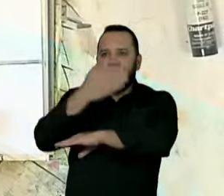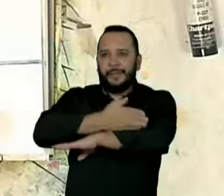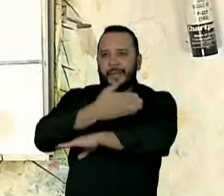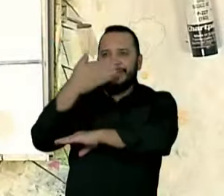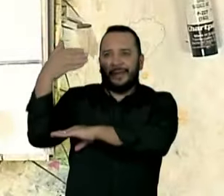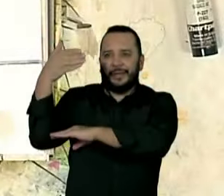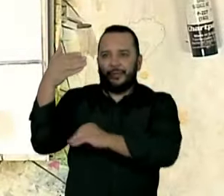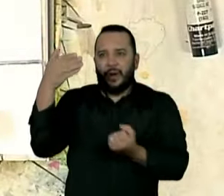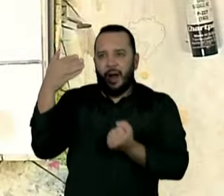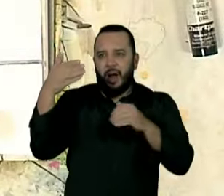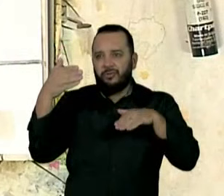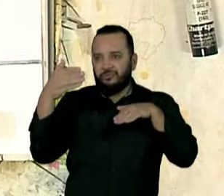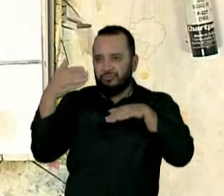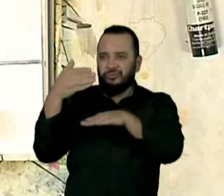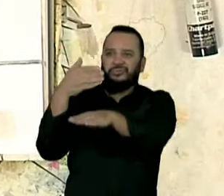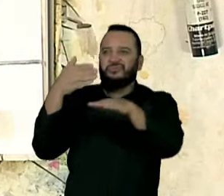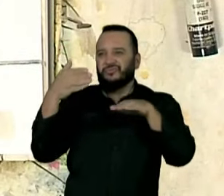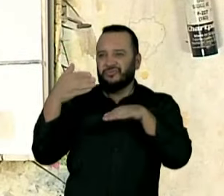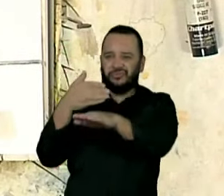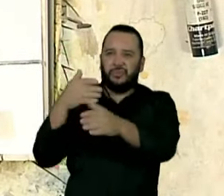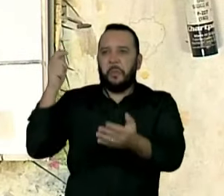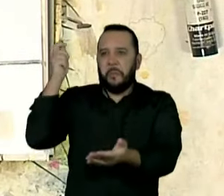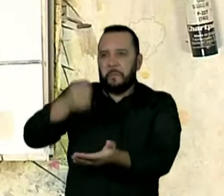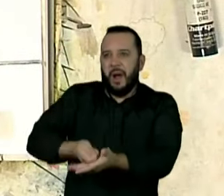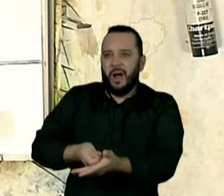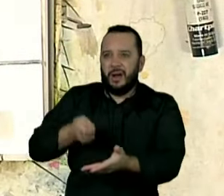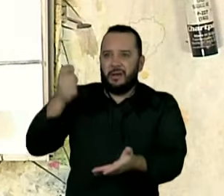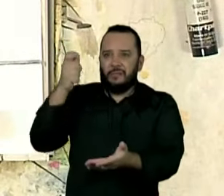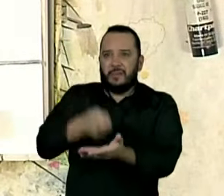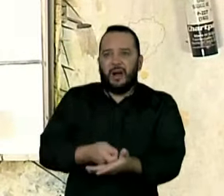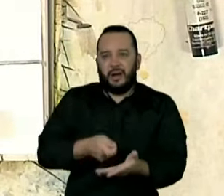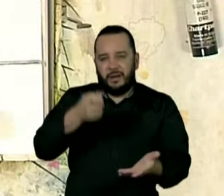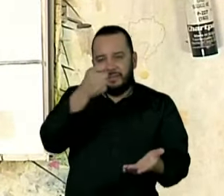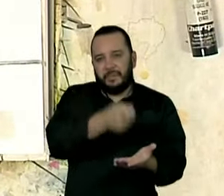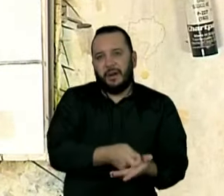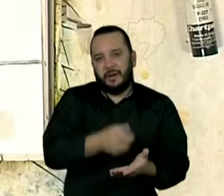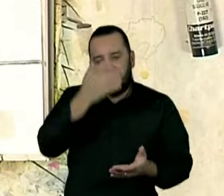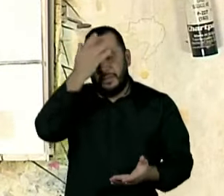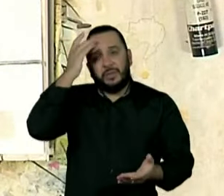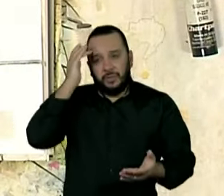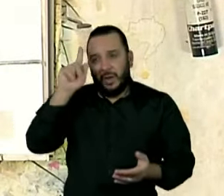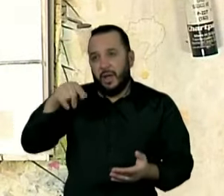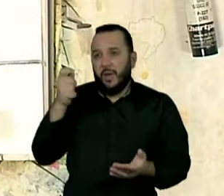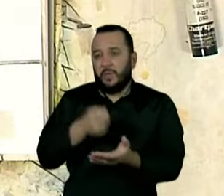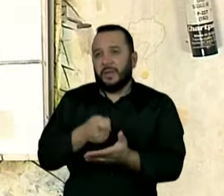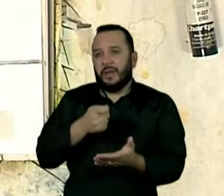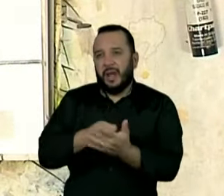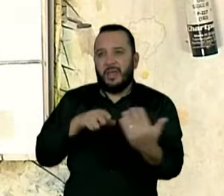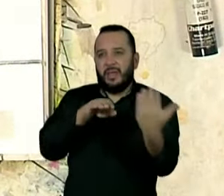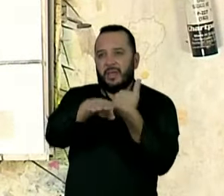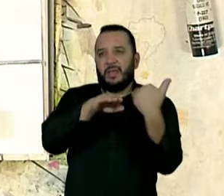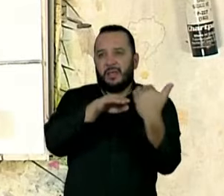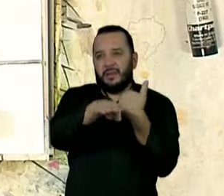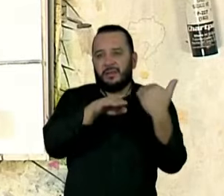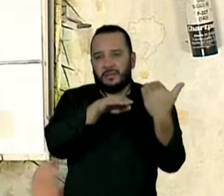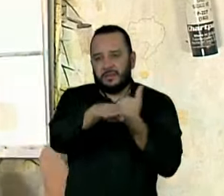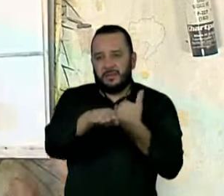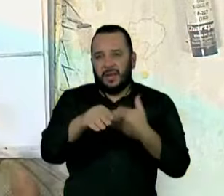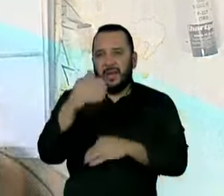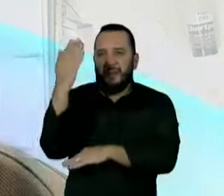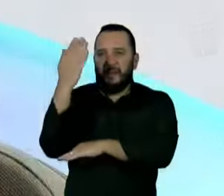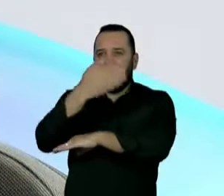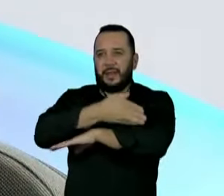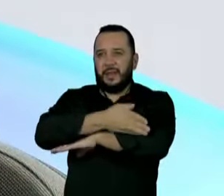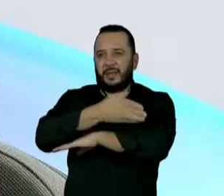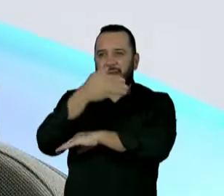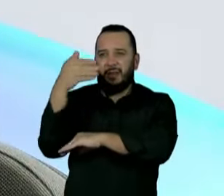bastante hoje, os produtores, porque muita gente acaba sendo obrigada a utilizar as estradas com relação à questão de pedágio